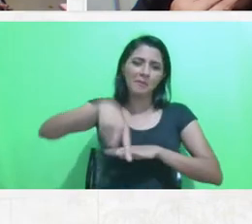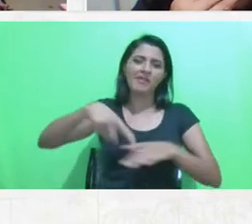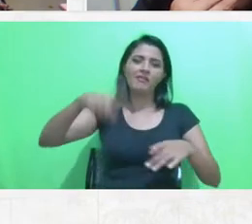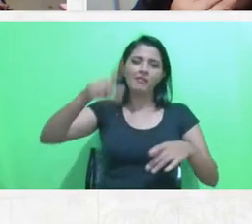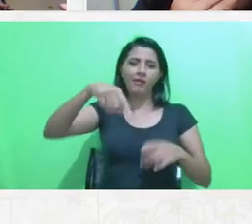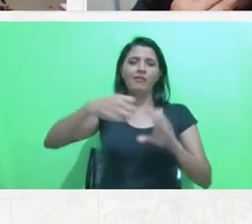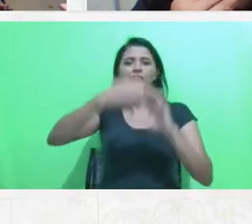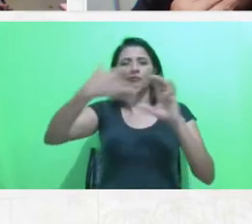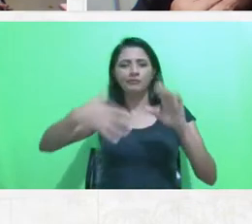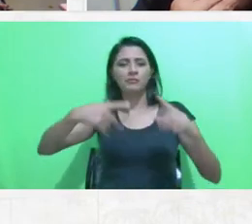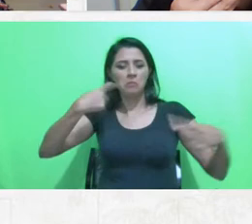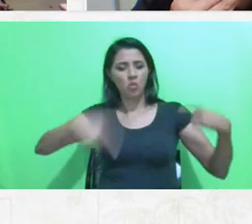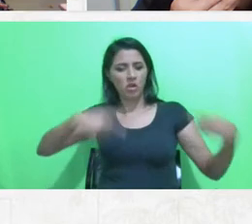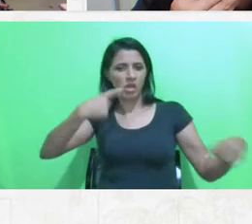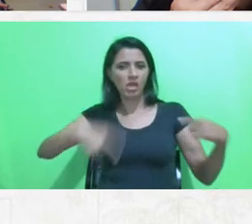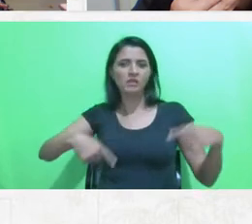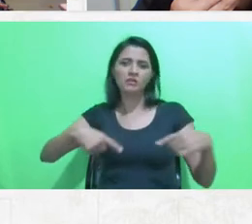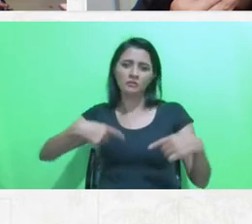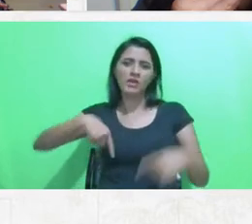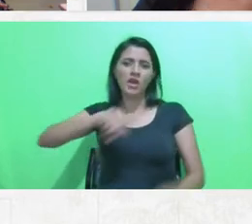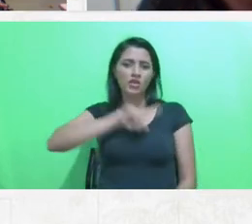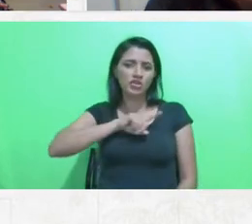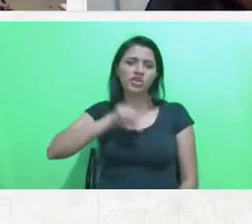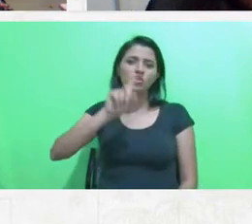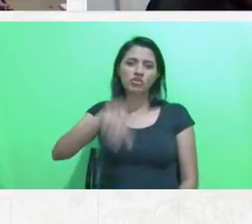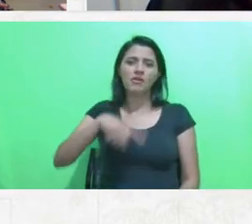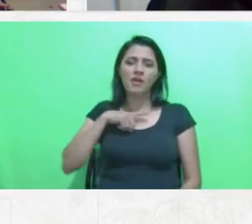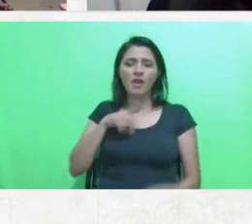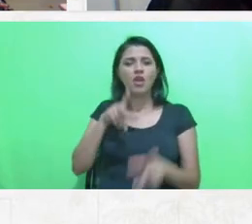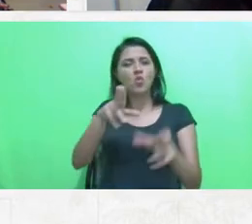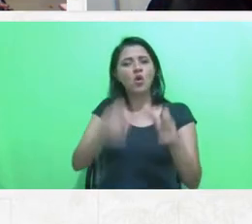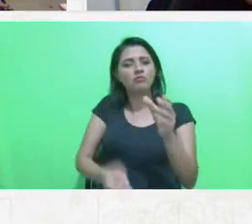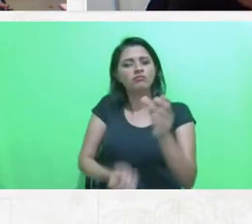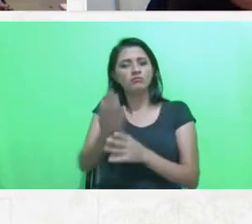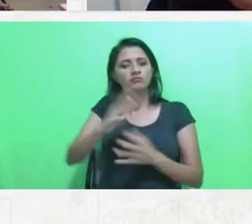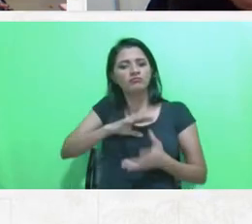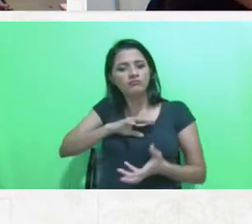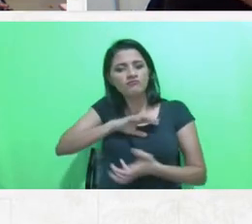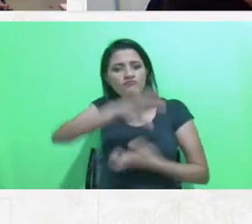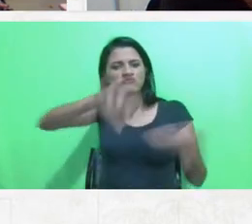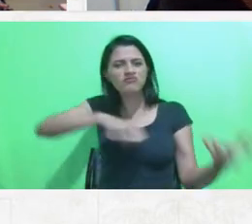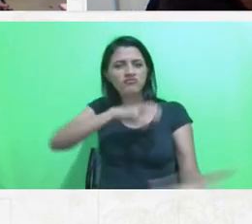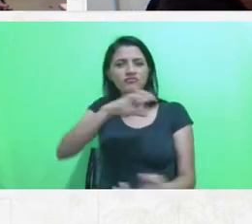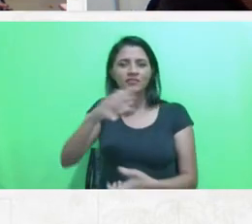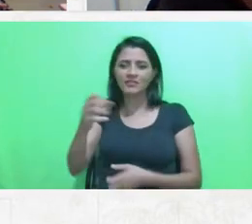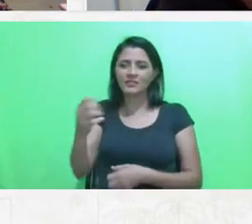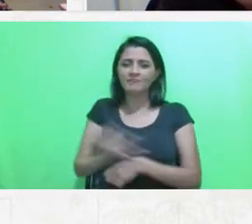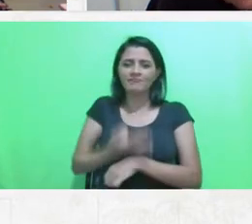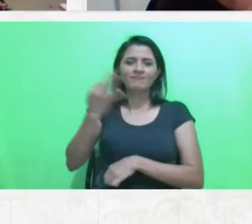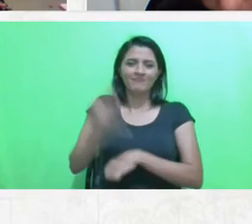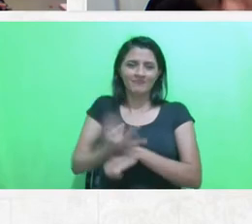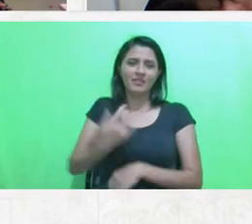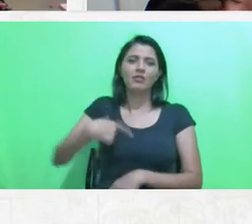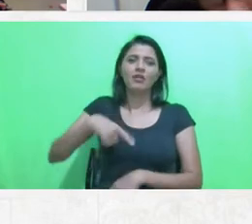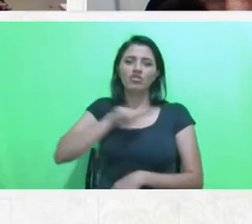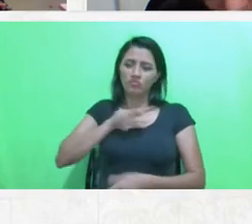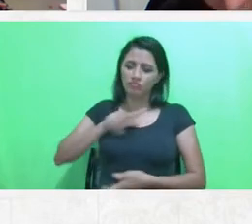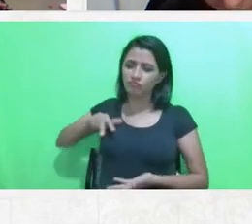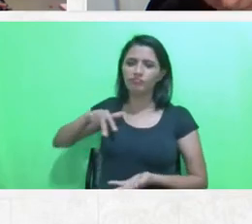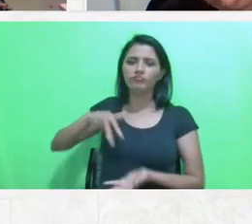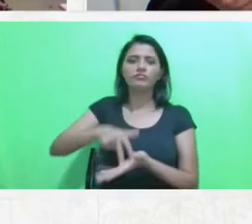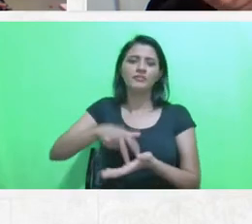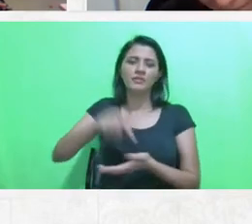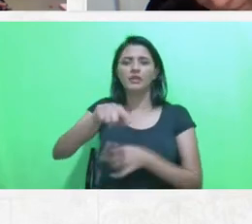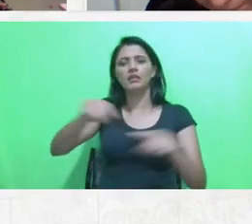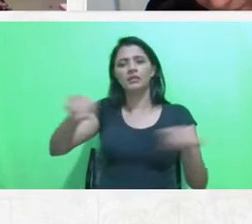de certa forma, uma construção revolucionária, nós somos a resistência também nesse território.